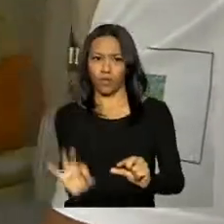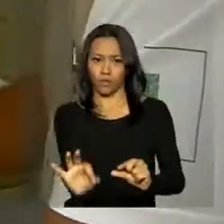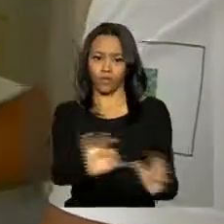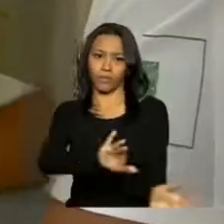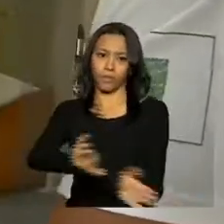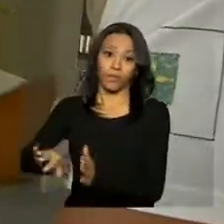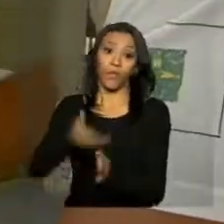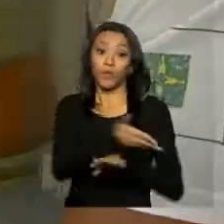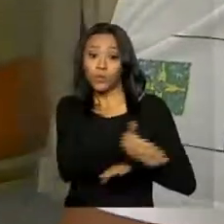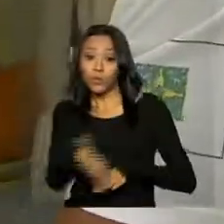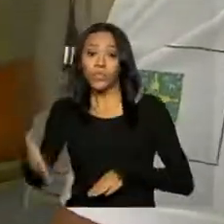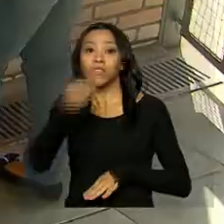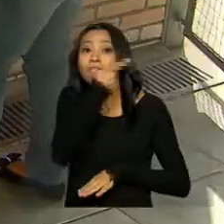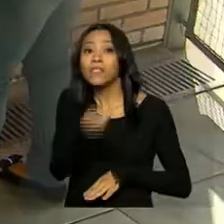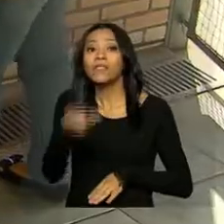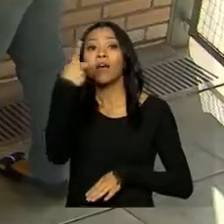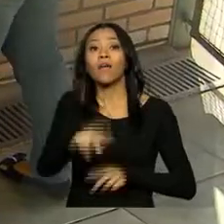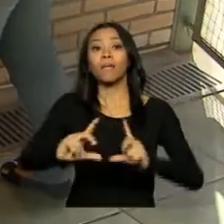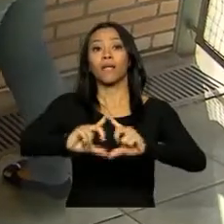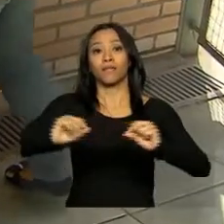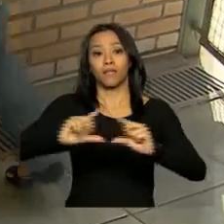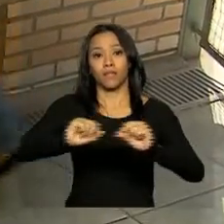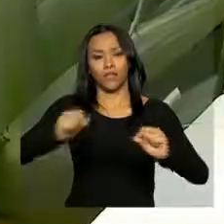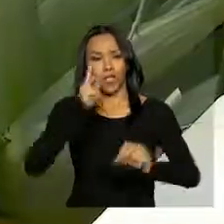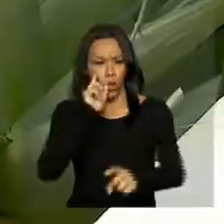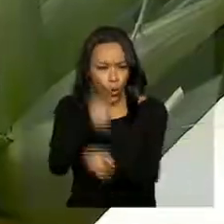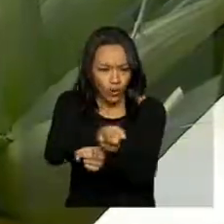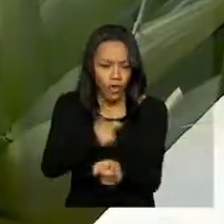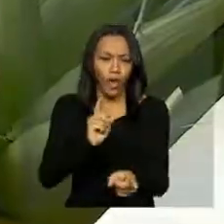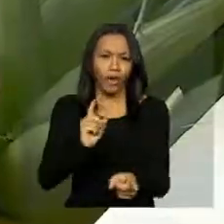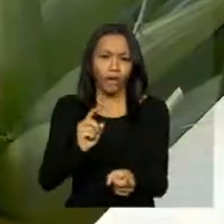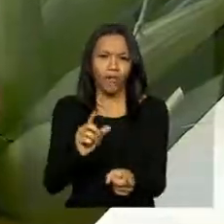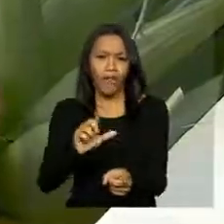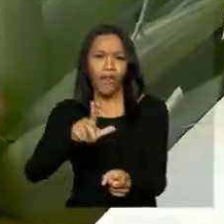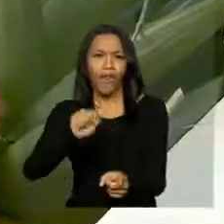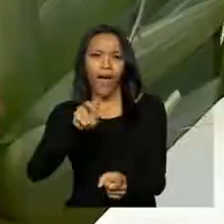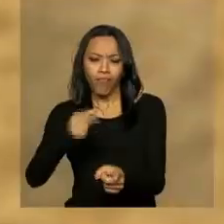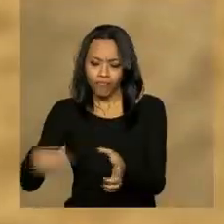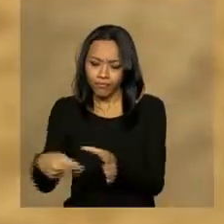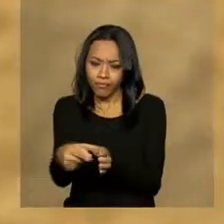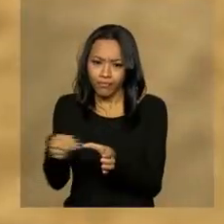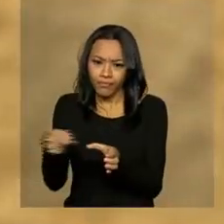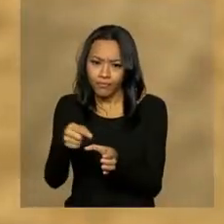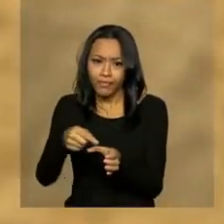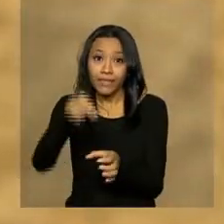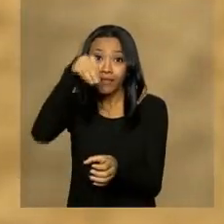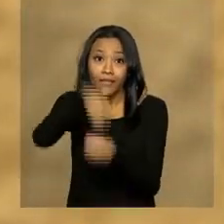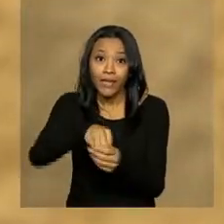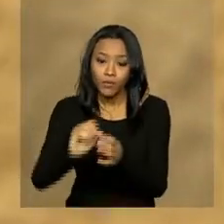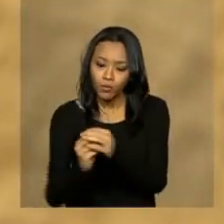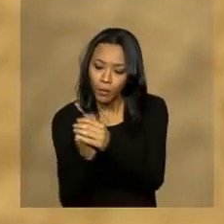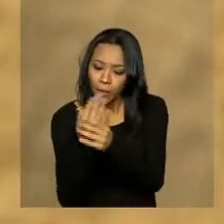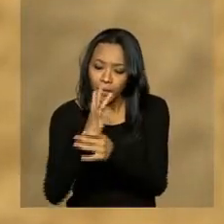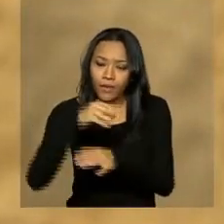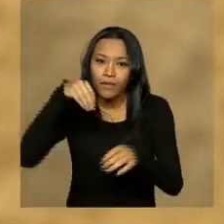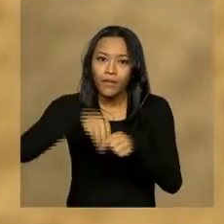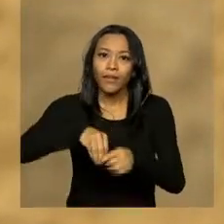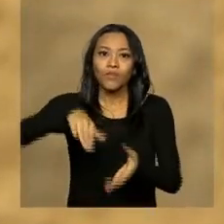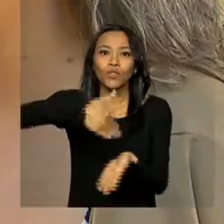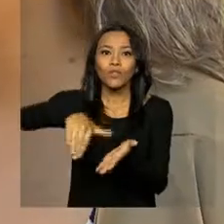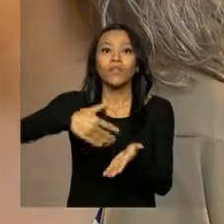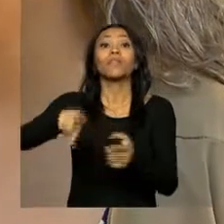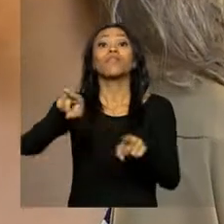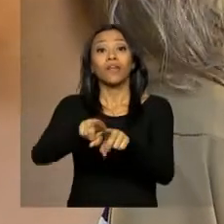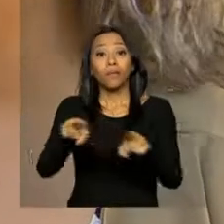Durante as visitas em Brasília, os agentes encontraram larvas em uma planta aquática em um escritório e em um ralo de um